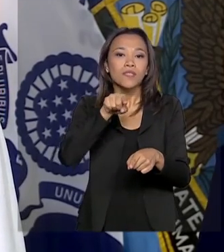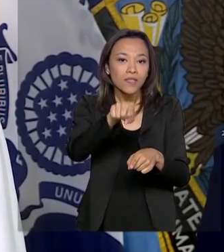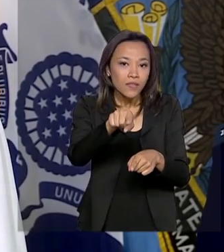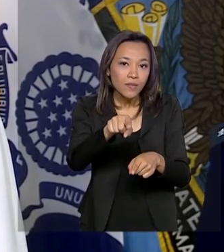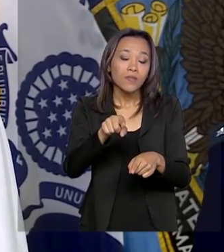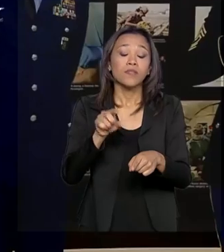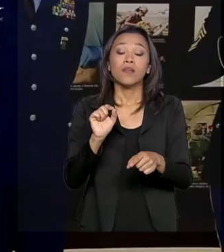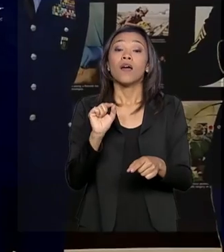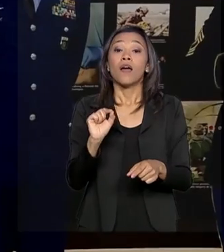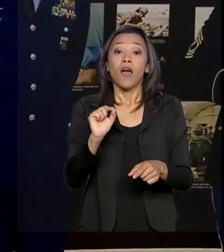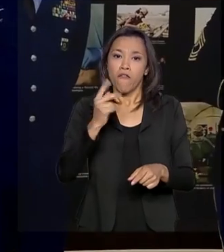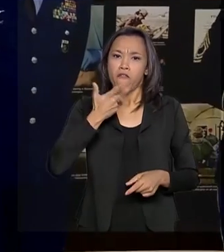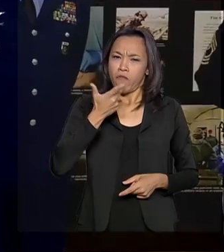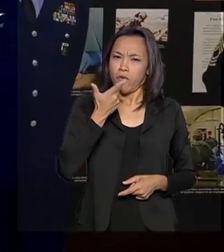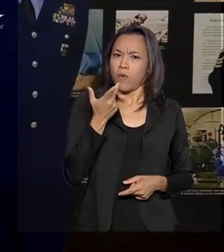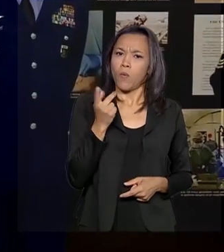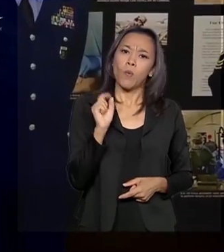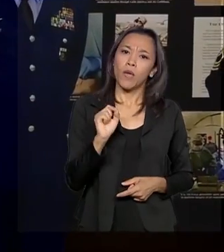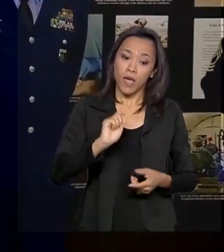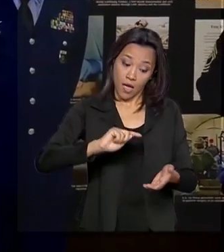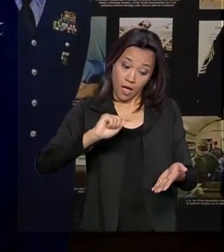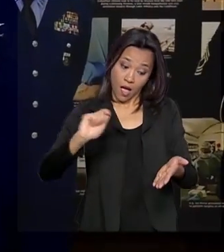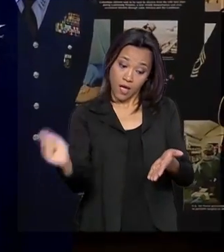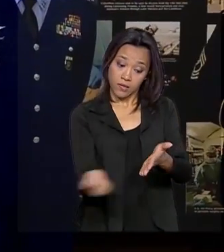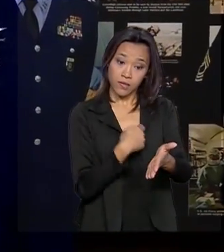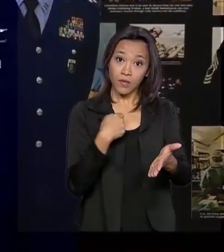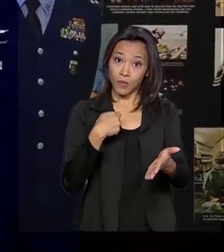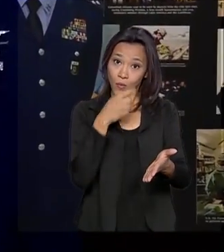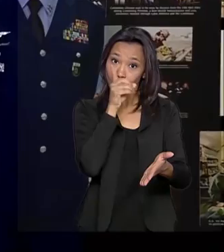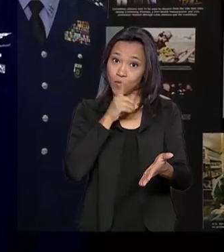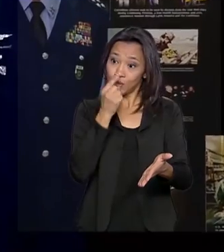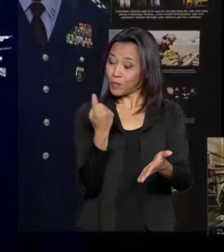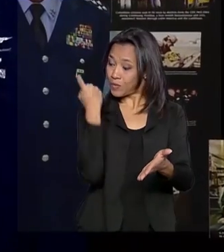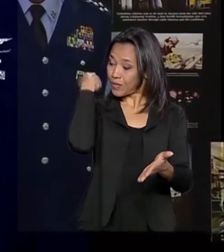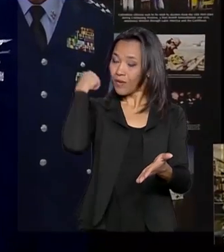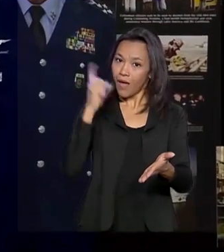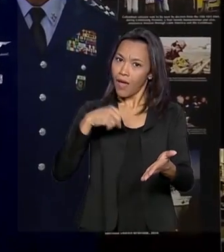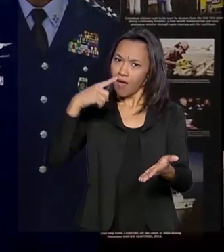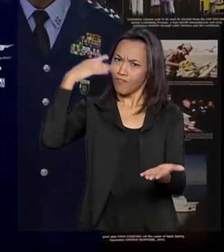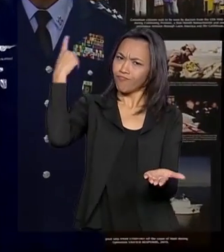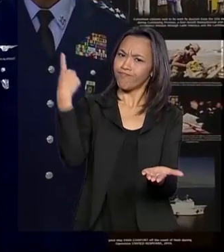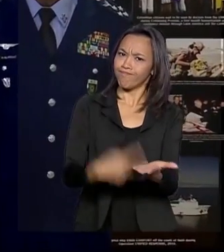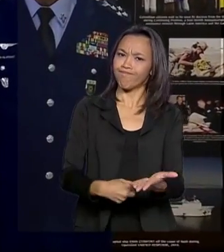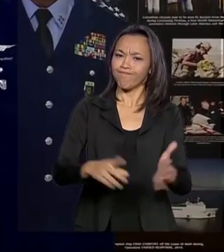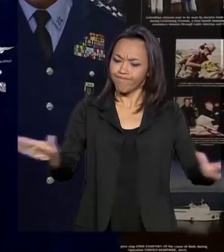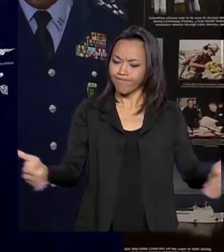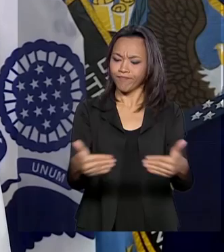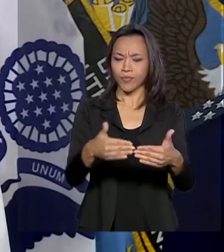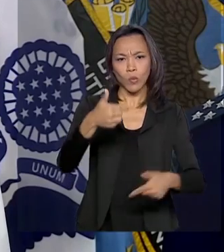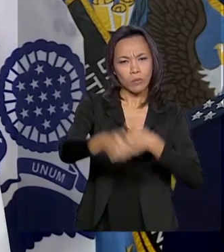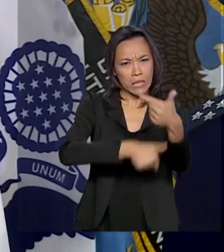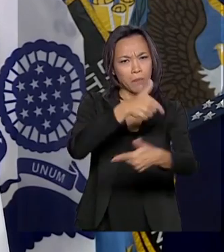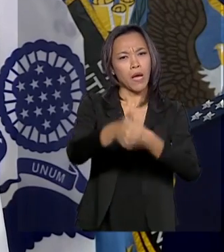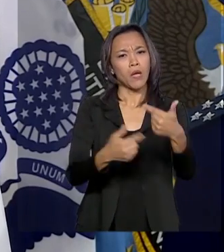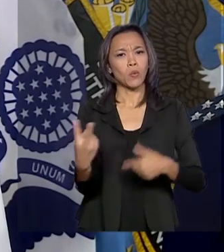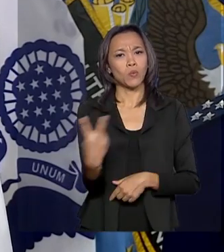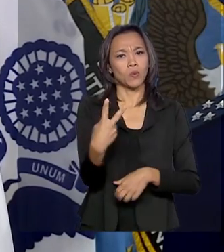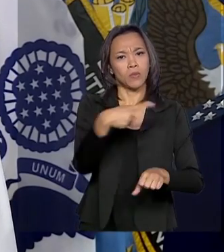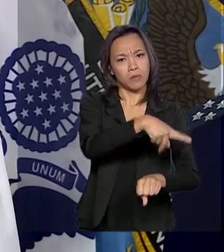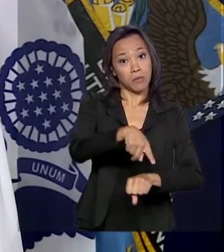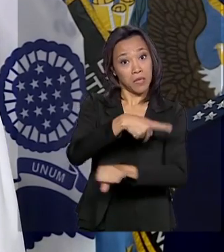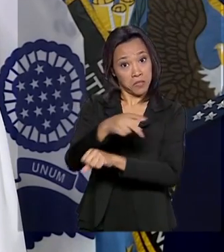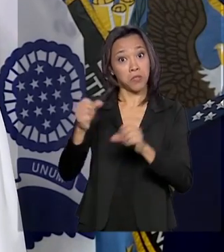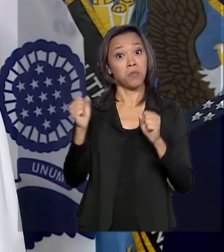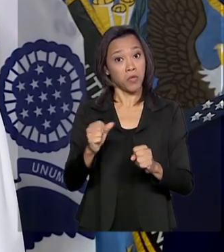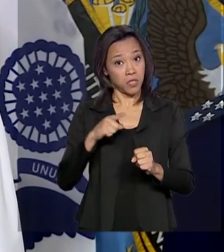Craig Feller, afirmou que a assinatura deste domingo reafirma o trabalho conjunto entre os dois países, que pode abrir caminho